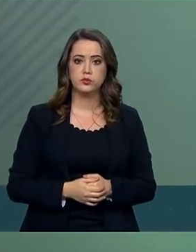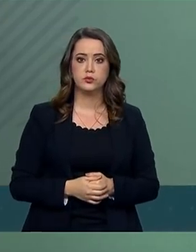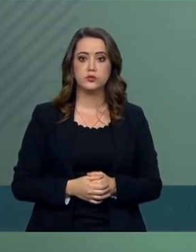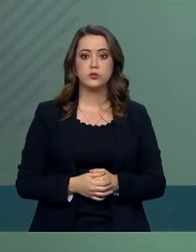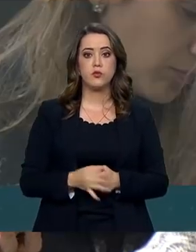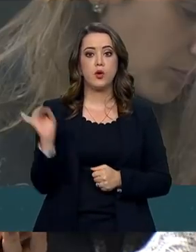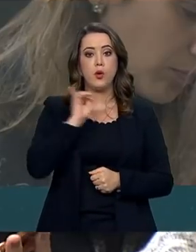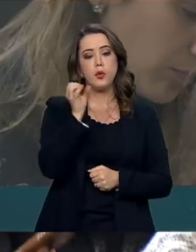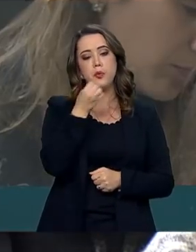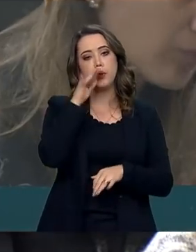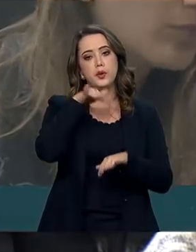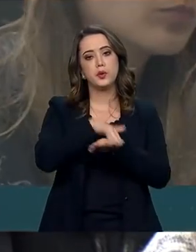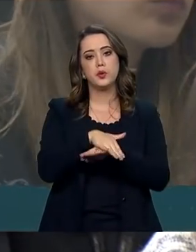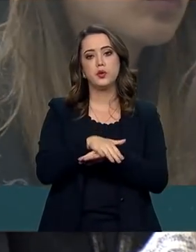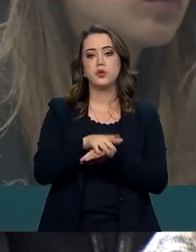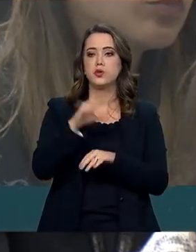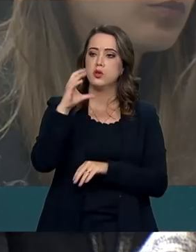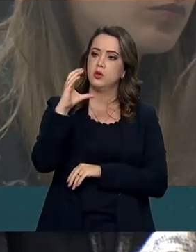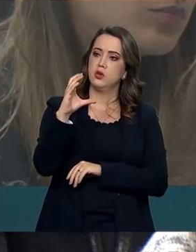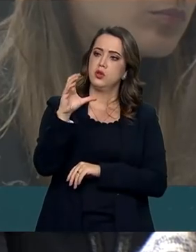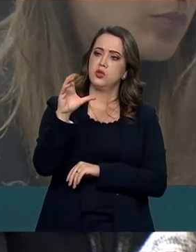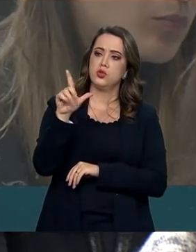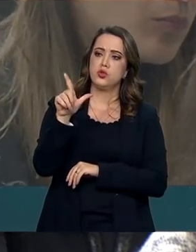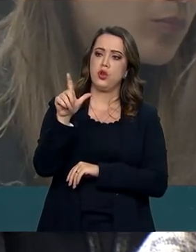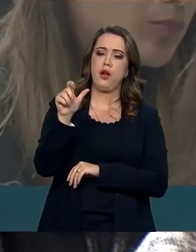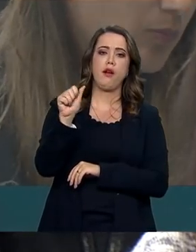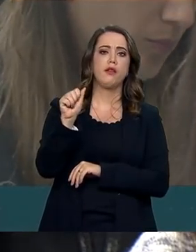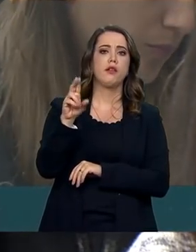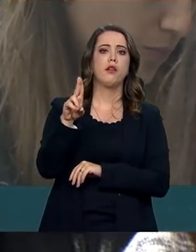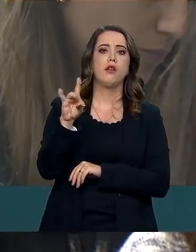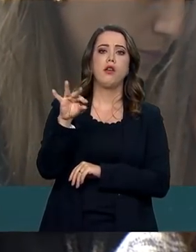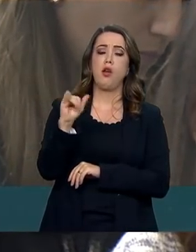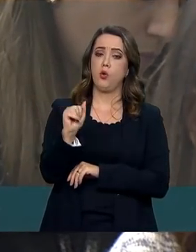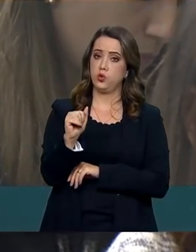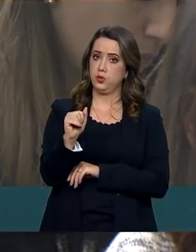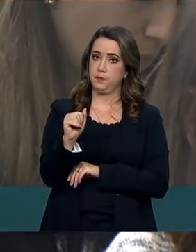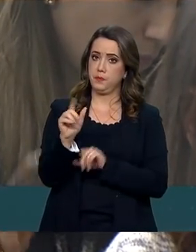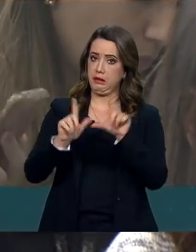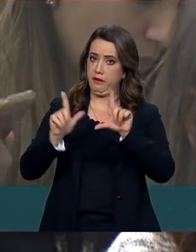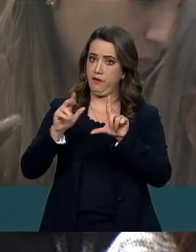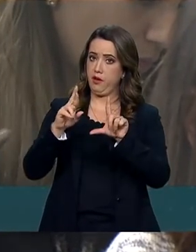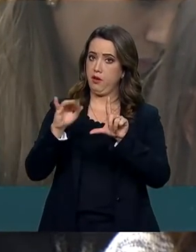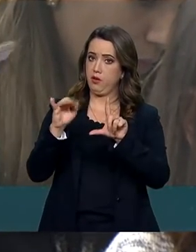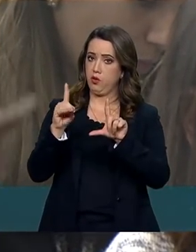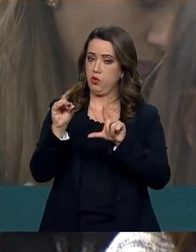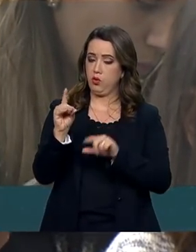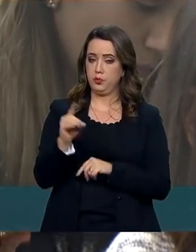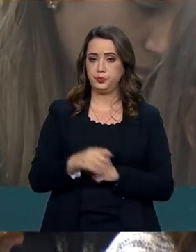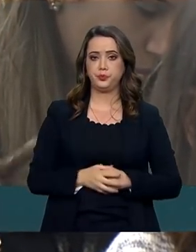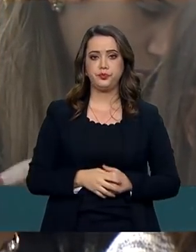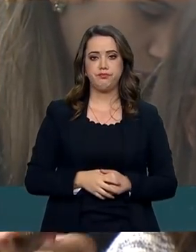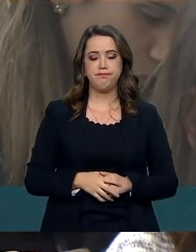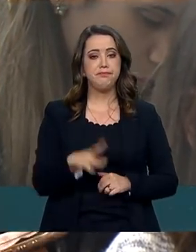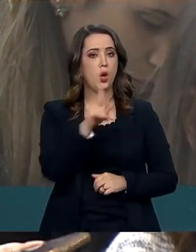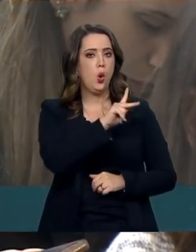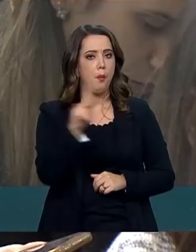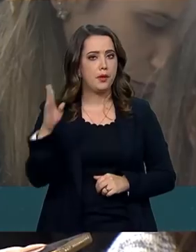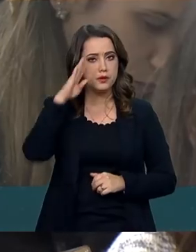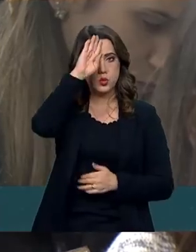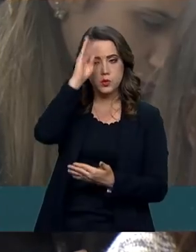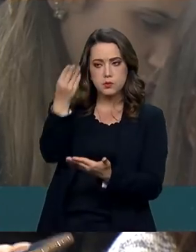Boa noite, porta-voz. Cláudio Gonçalves, da TV Record. Tudo bem, Cláudio. Tudo bem. O presidente recebeu essa